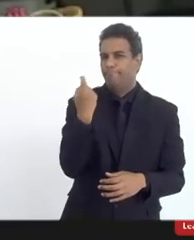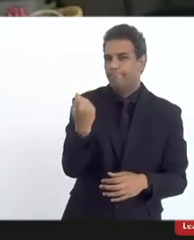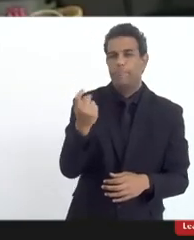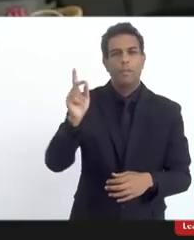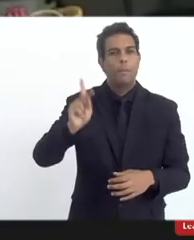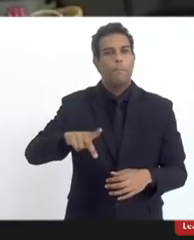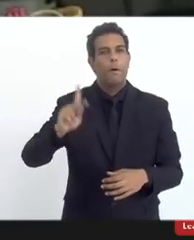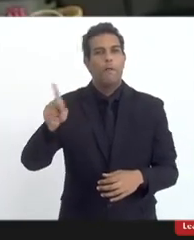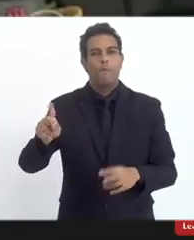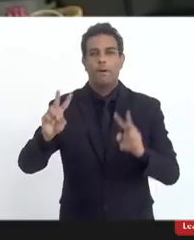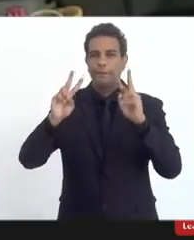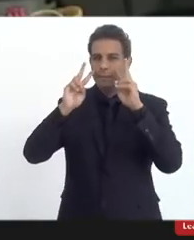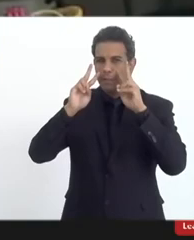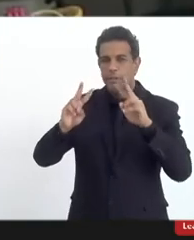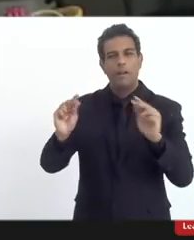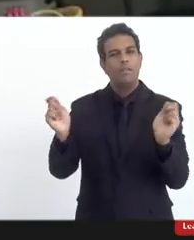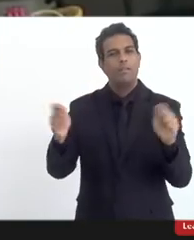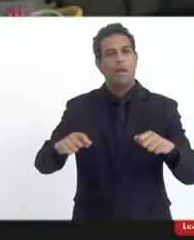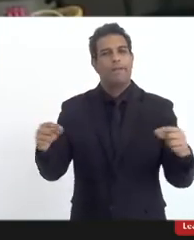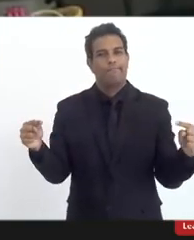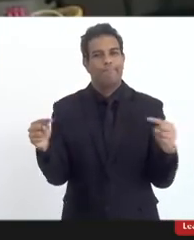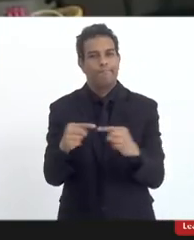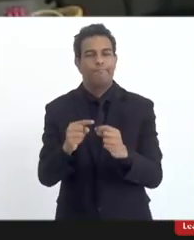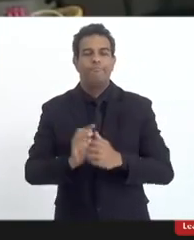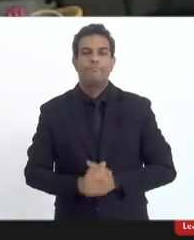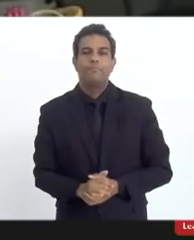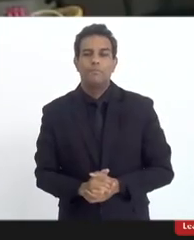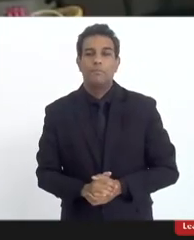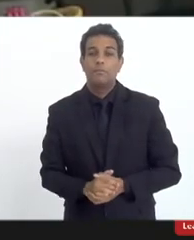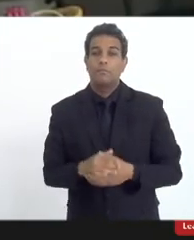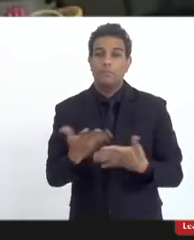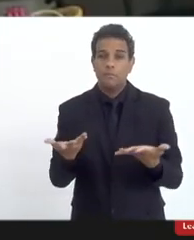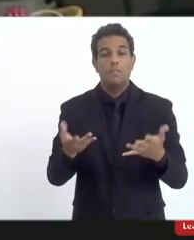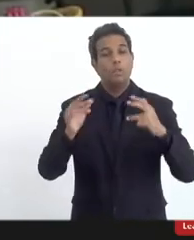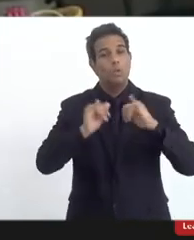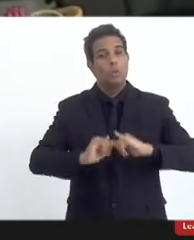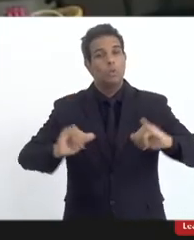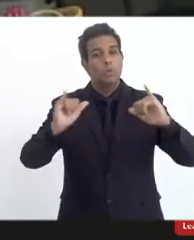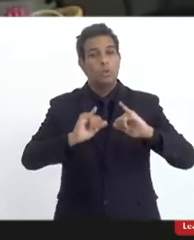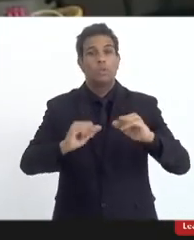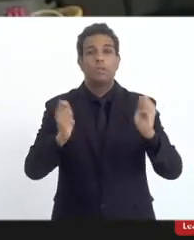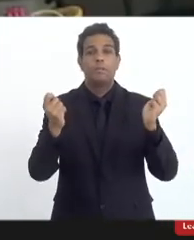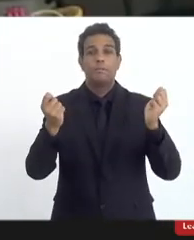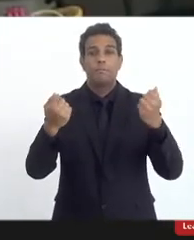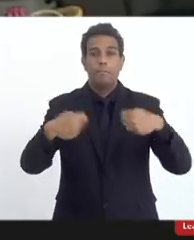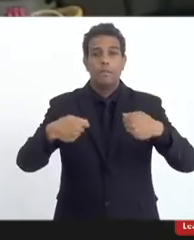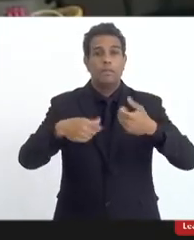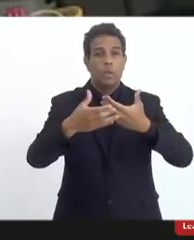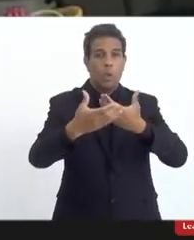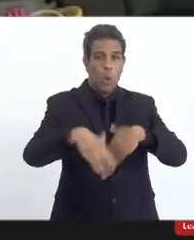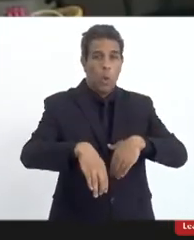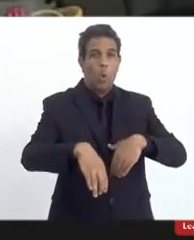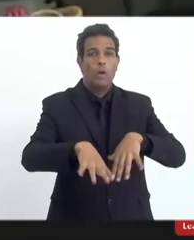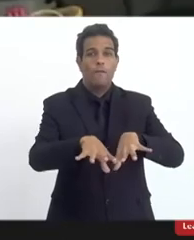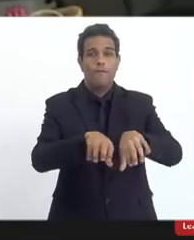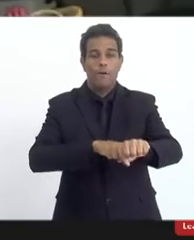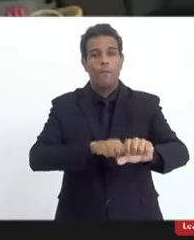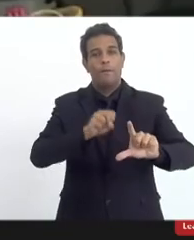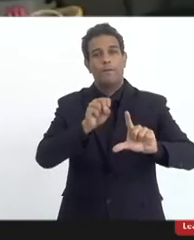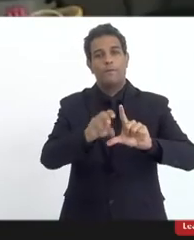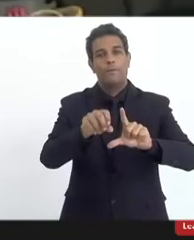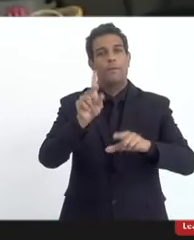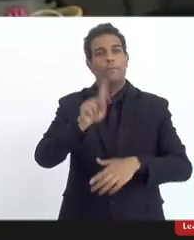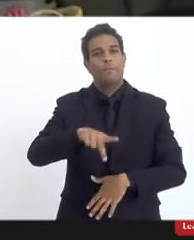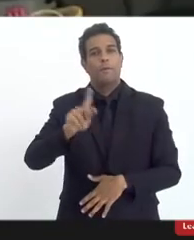professores de ensino religioso eles têm para poder fazer o concurso eles têm que ter uma licenciatura então eles são